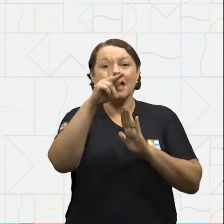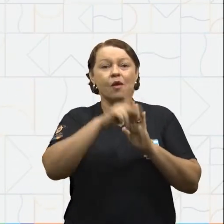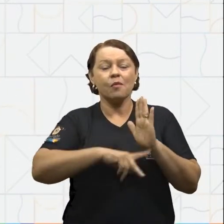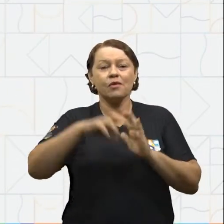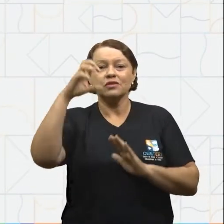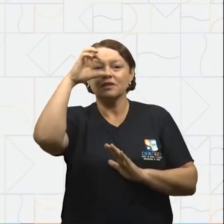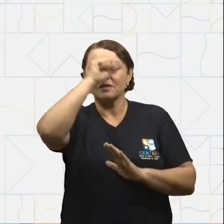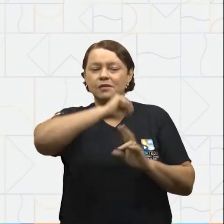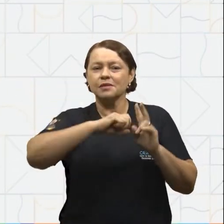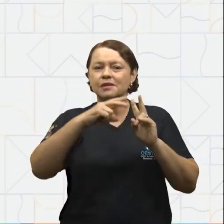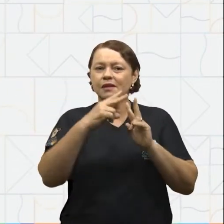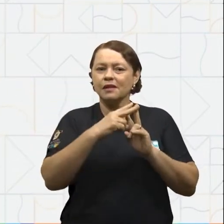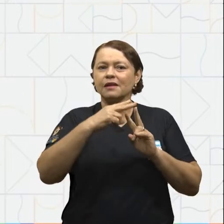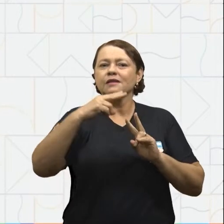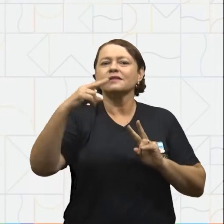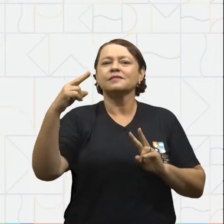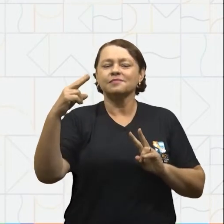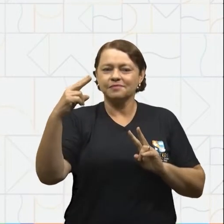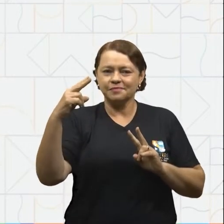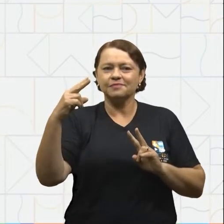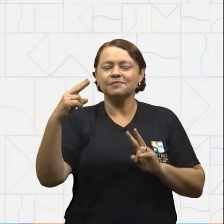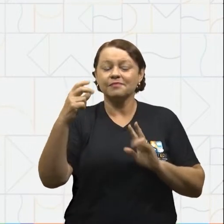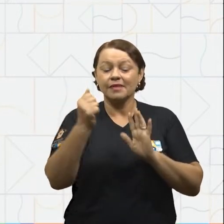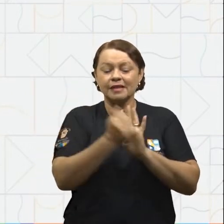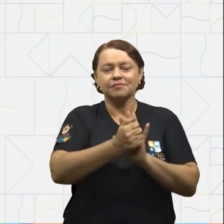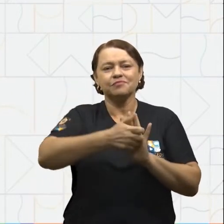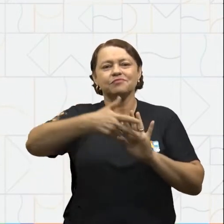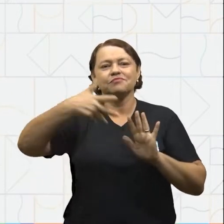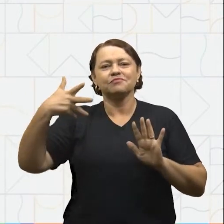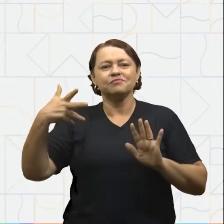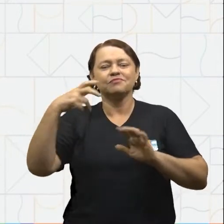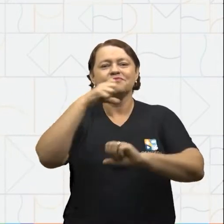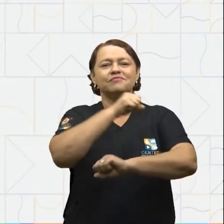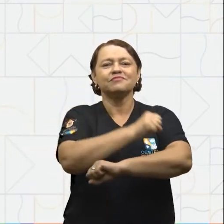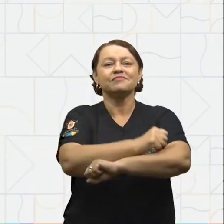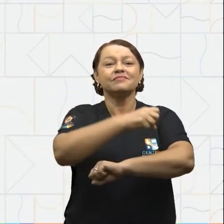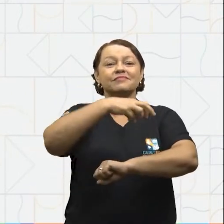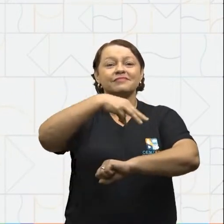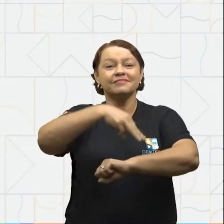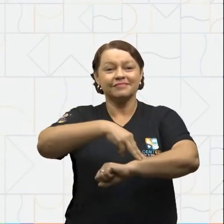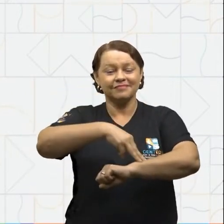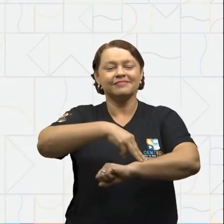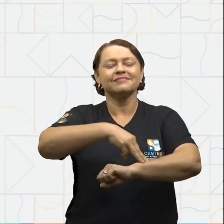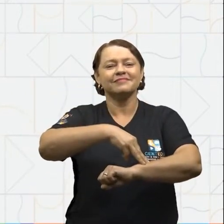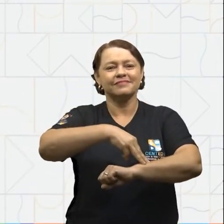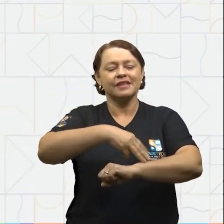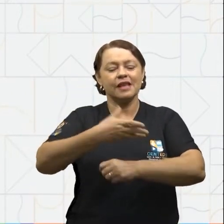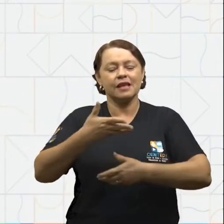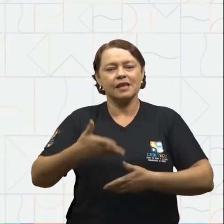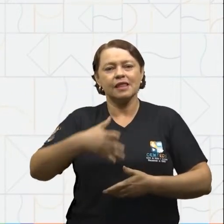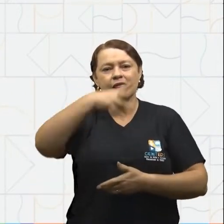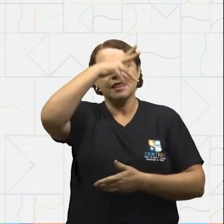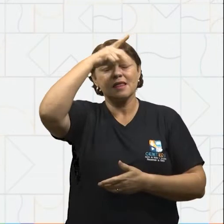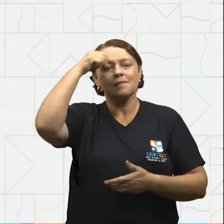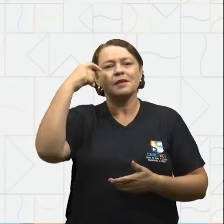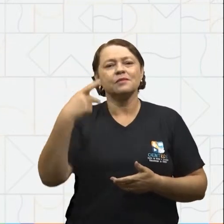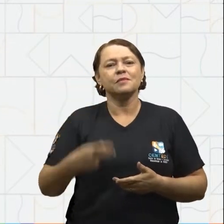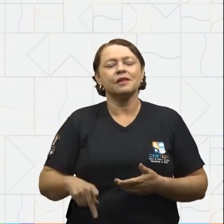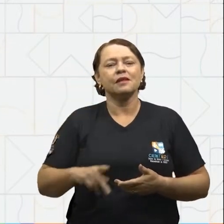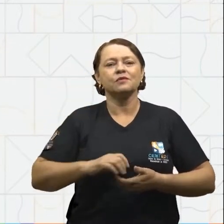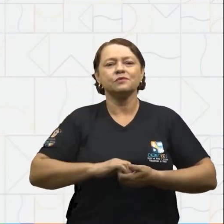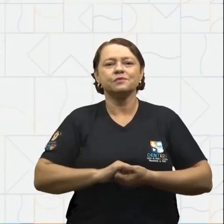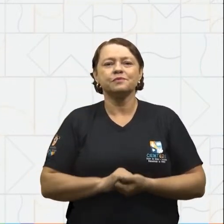projeto Aprender Além da Escola do Centro de Mídias e Tecnologias Educacionais da